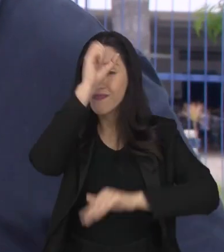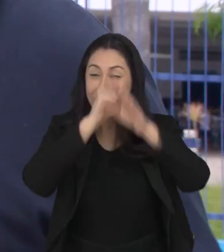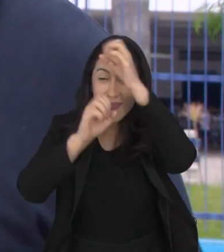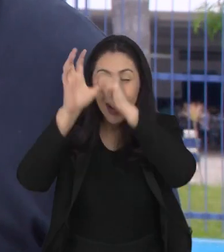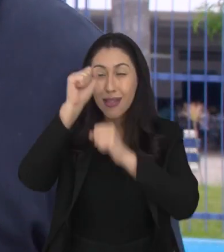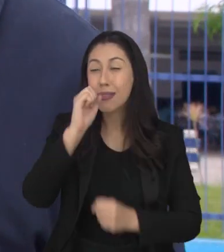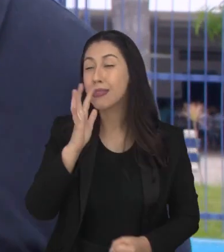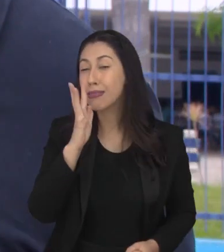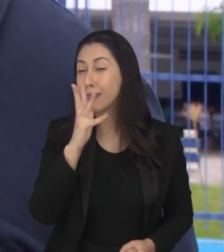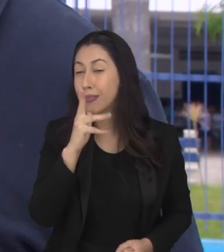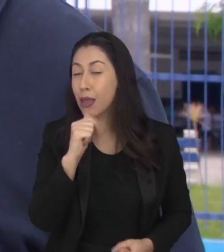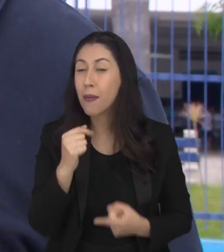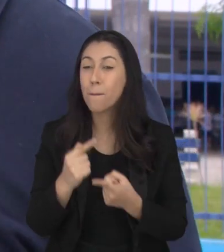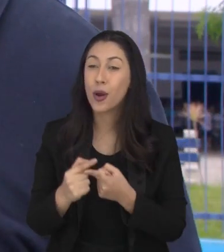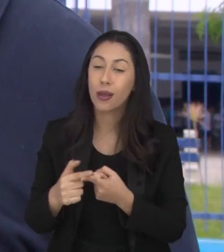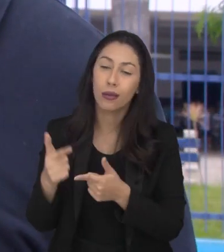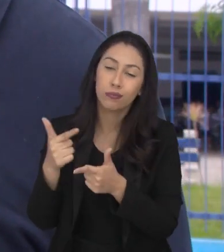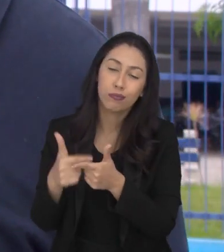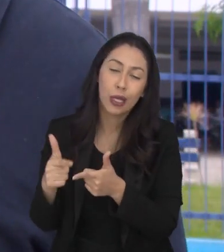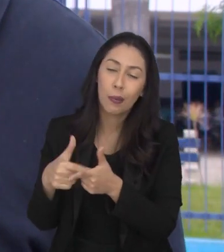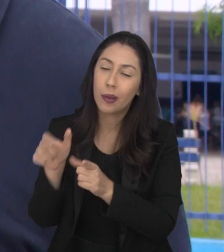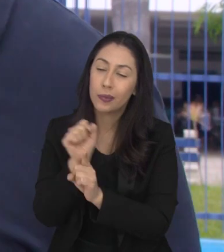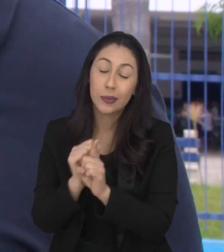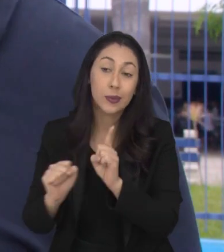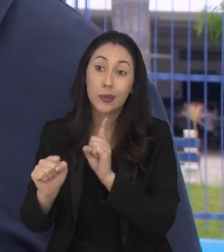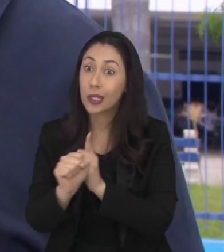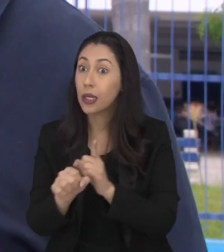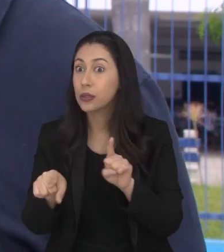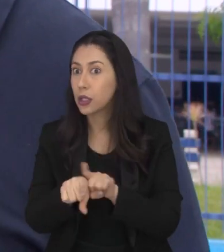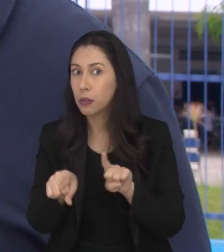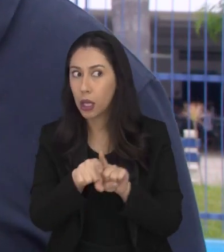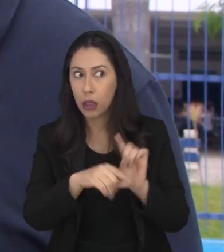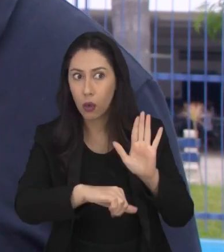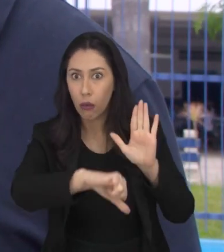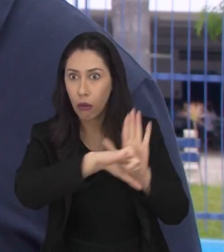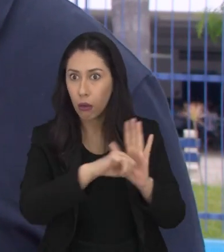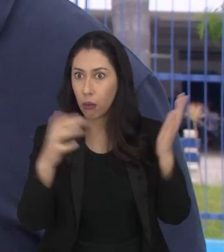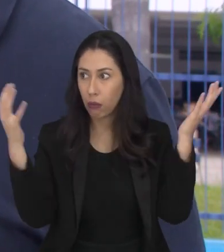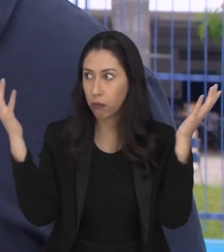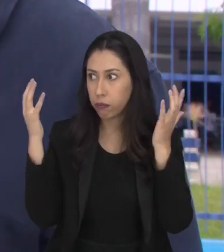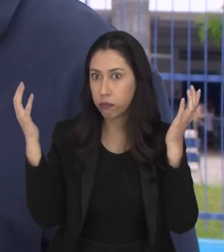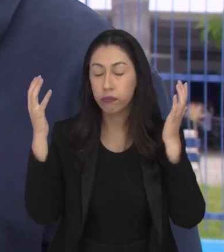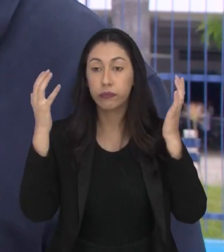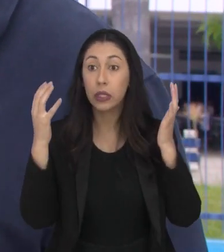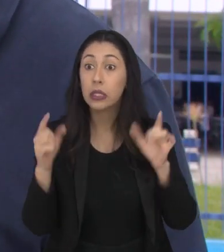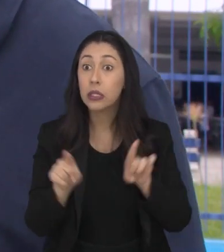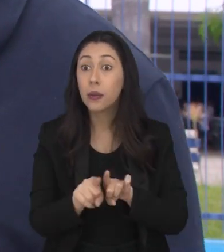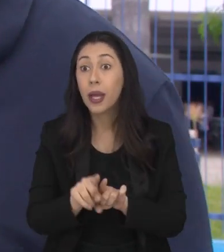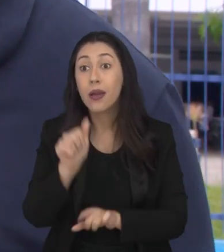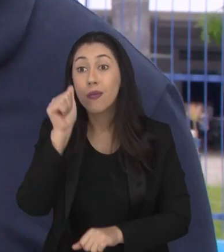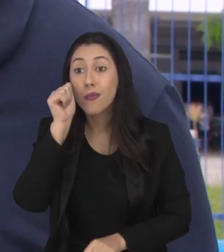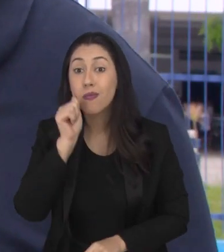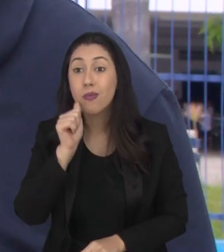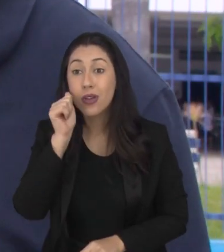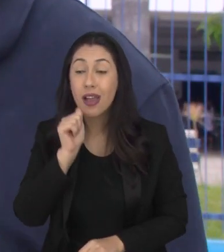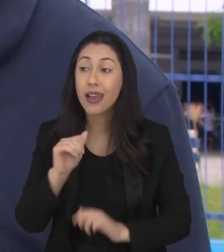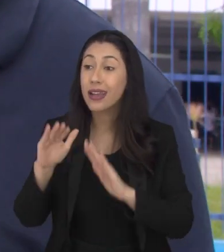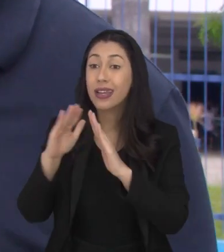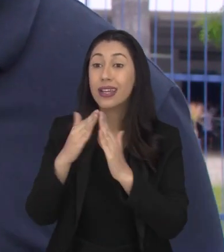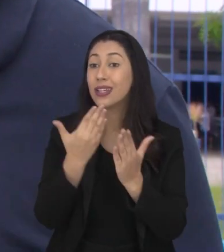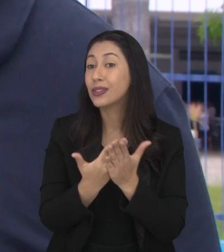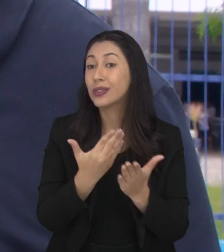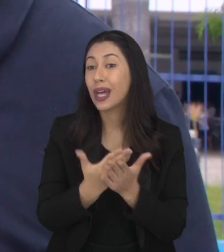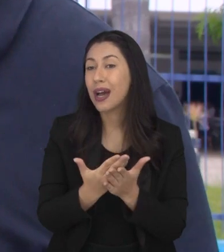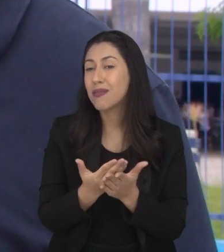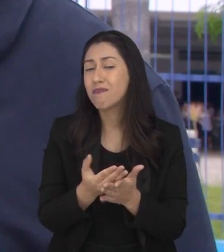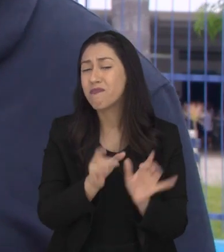devido às circunstâncias sociais, devido à criminalidade. Eu vejo mulheres que se privaram de estudar porque